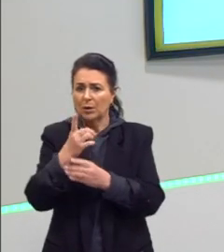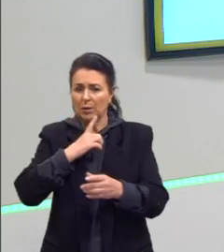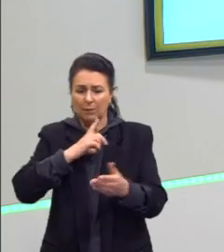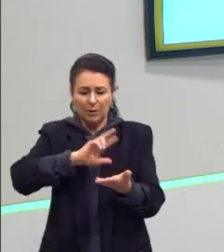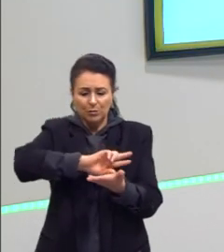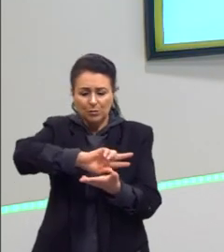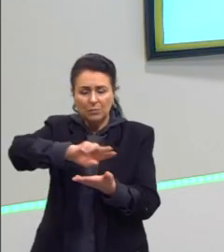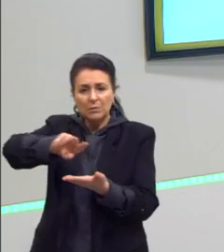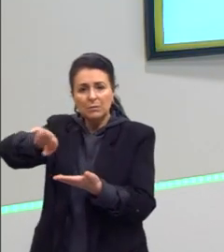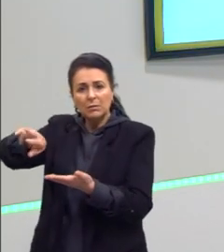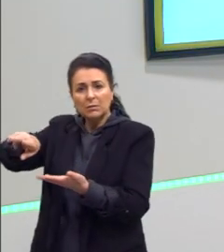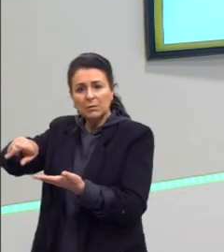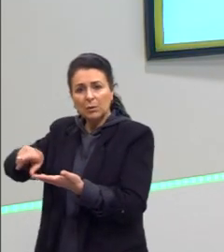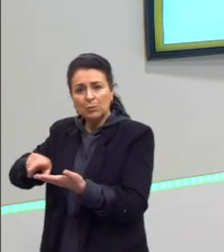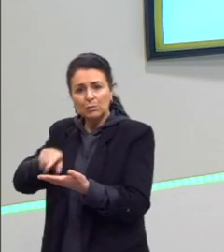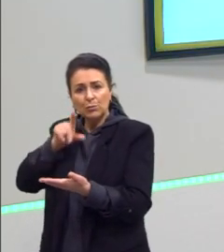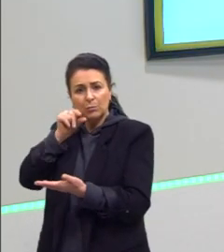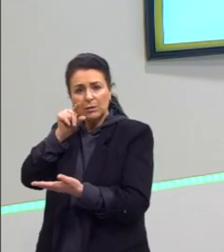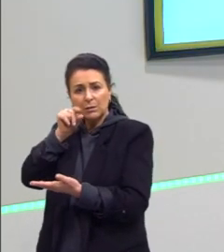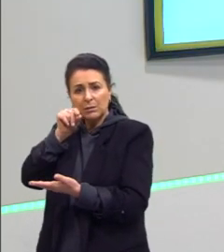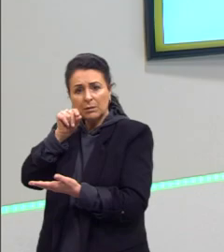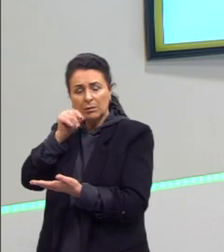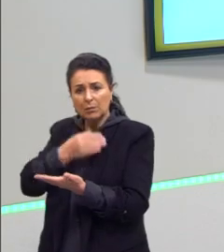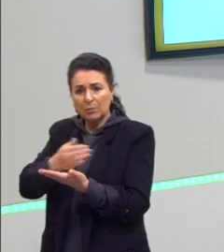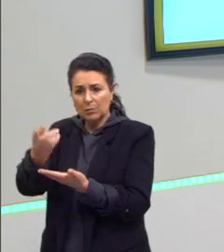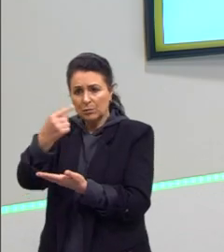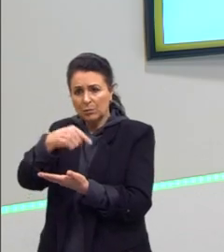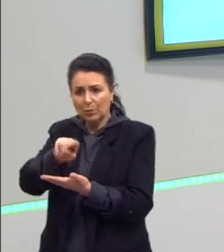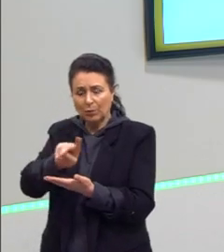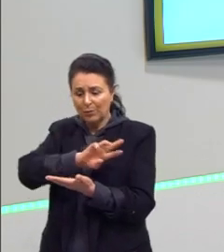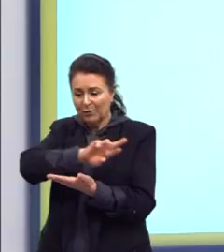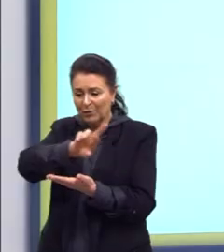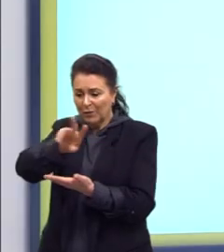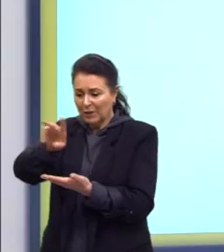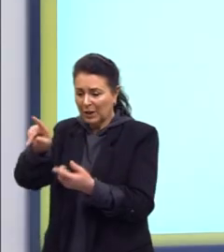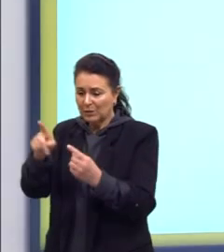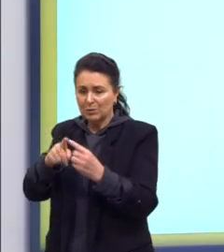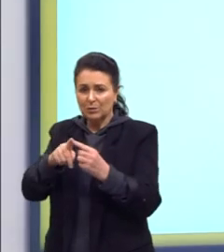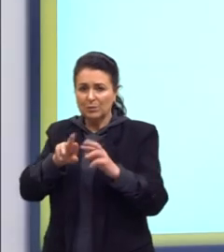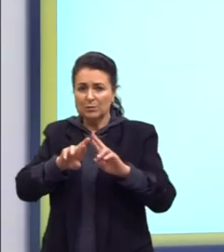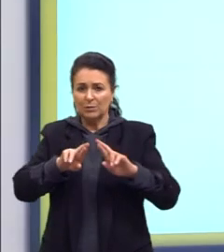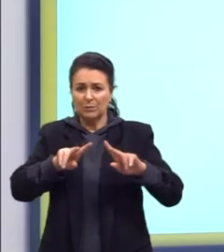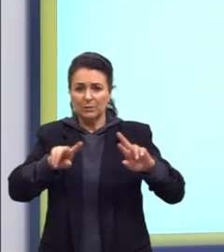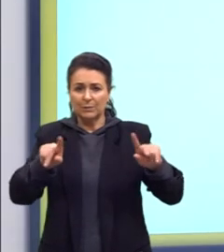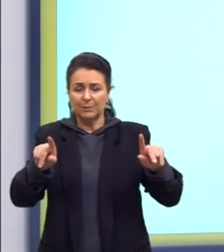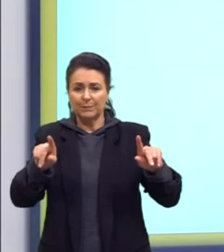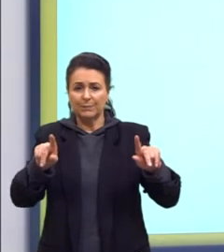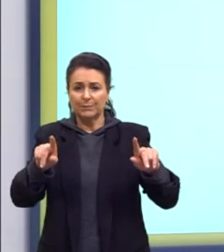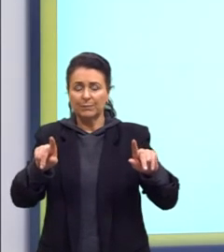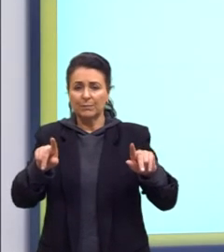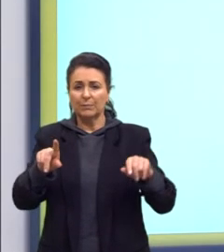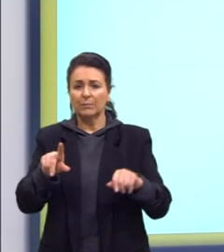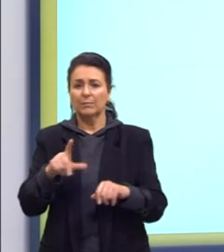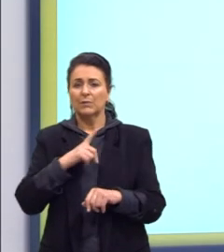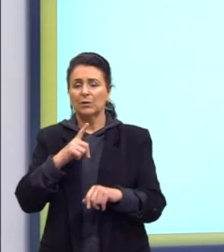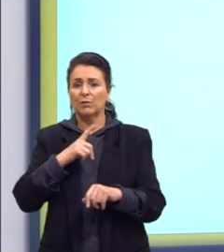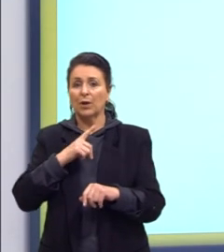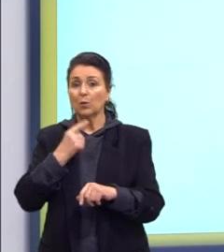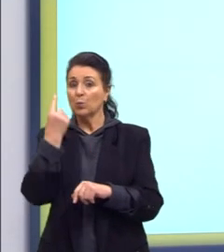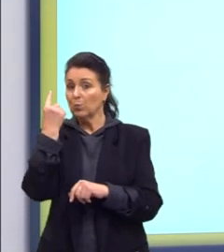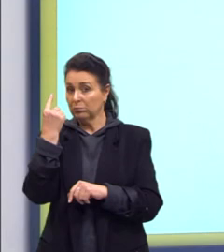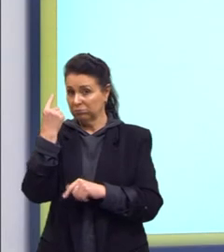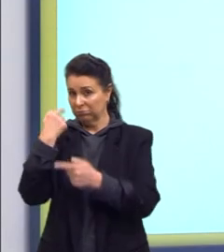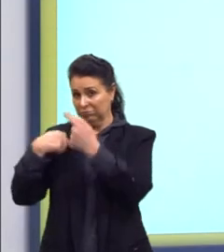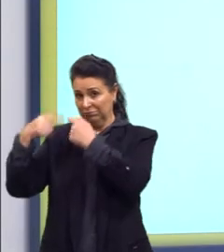diversificação. De um indivíduo surgiram vários outros. Então, tiveram um ancestral comum,